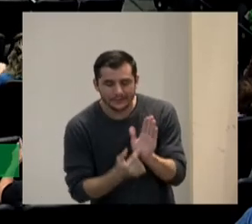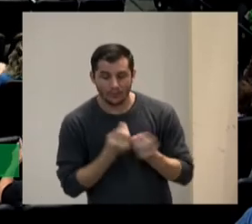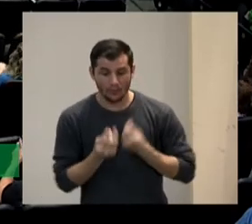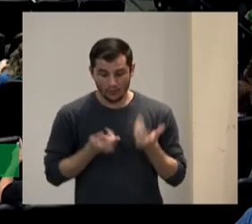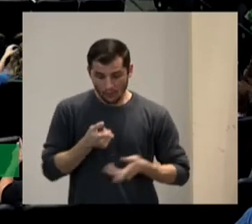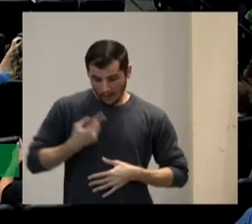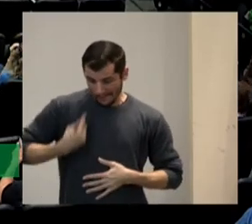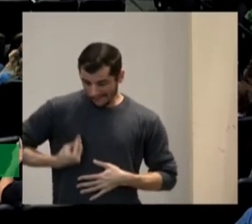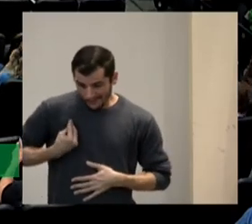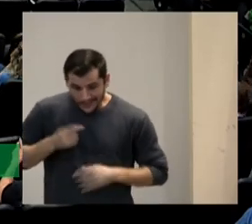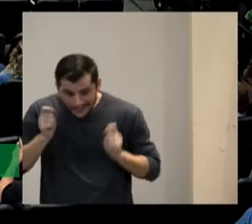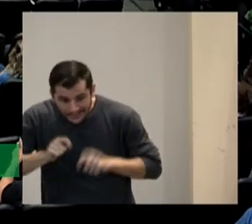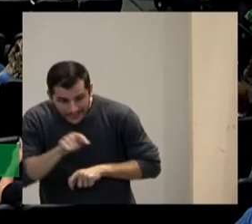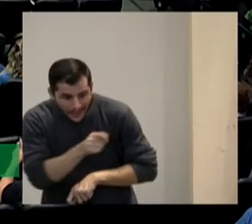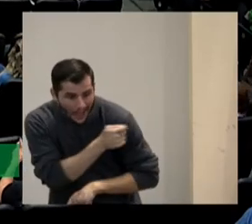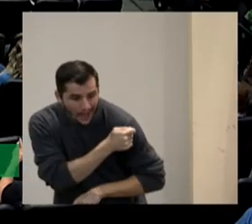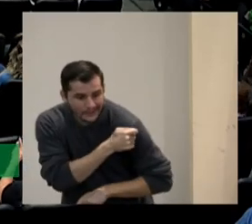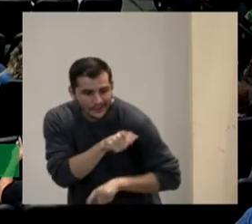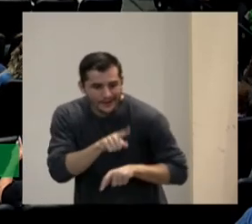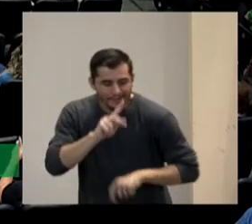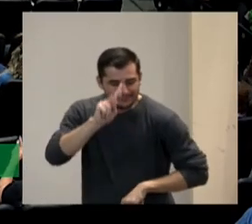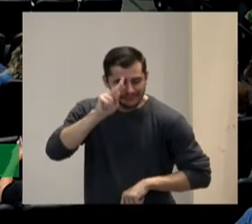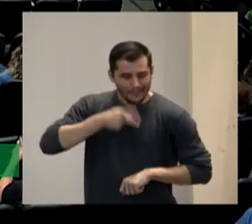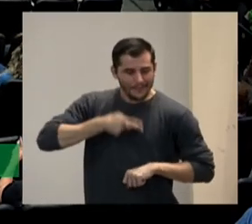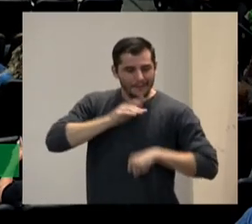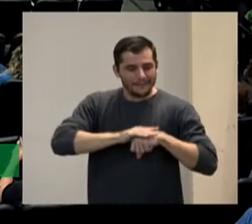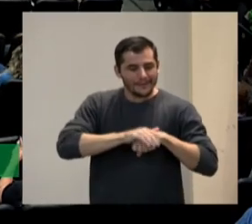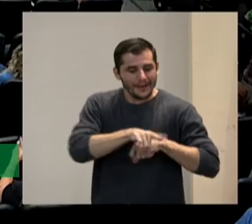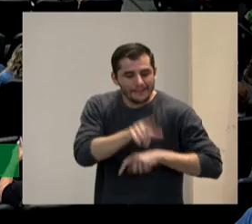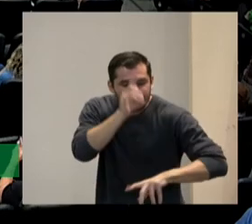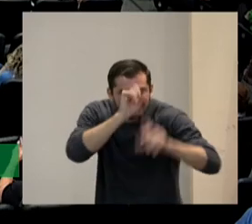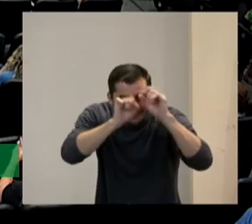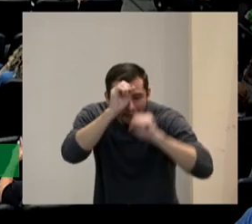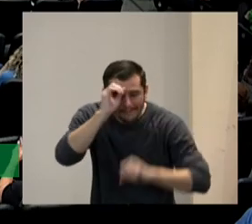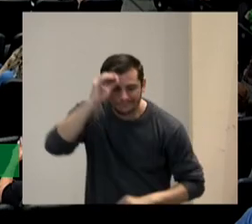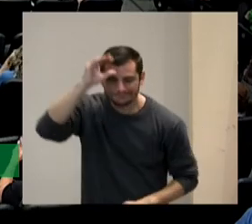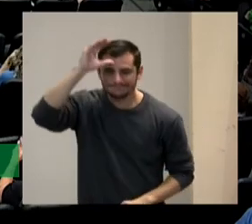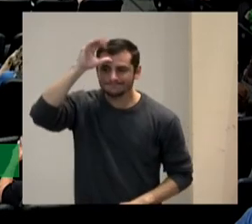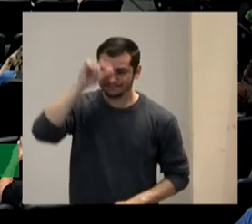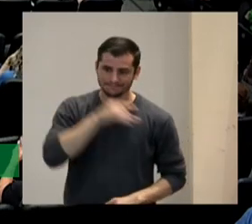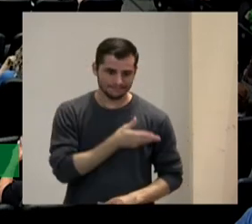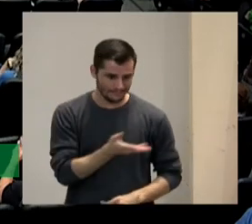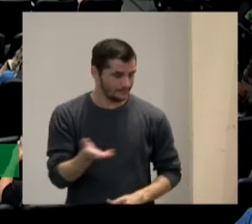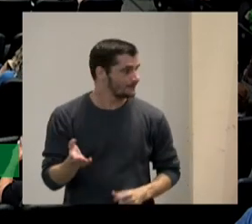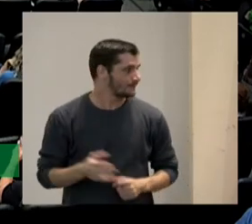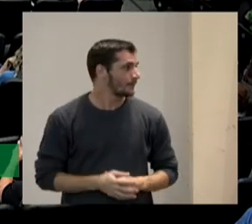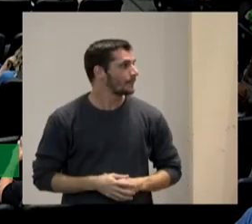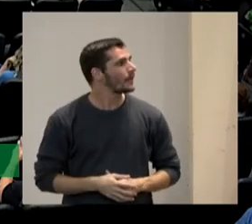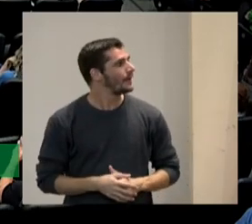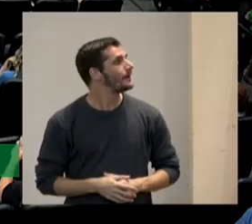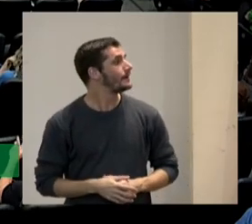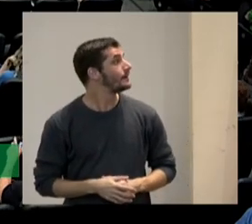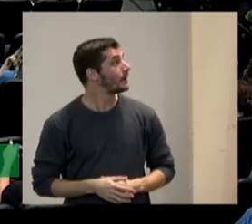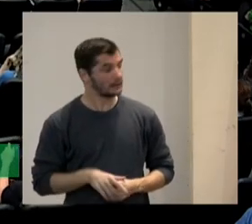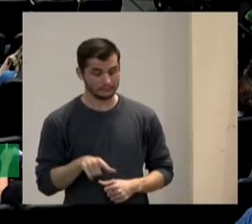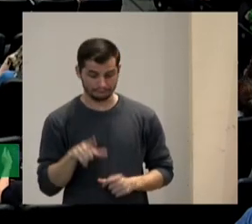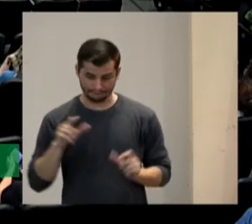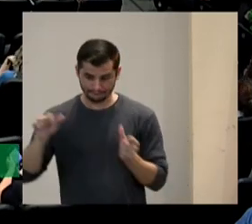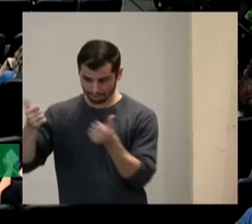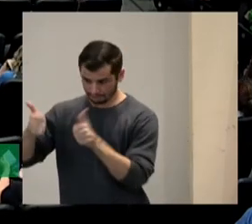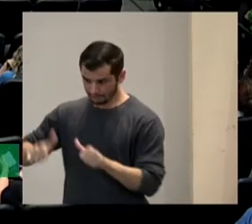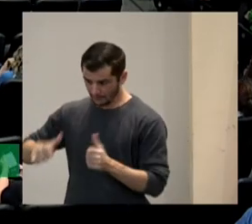mais autónomos criar estudantes mais autónomos e seguindo a teoria do desenho universal o que pretende é